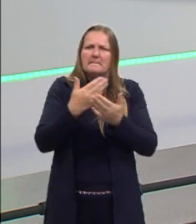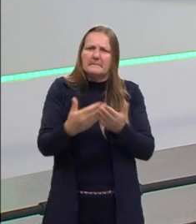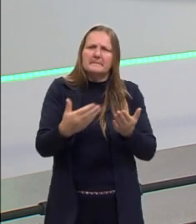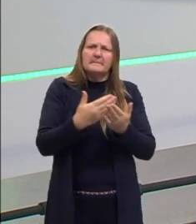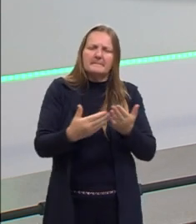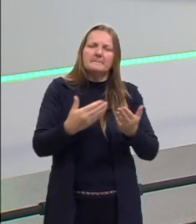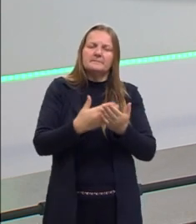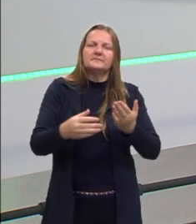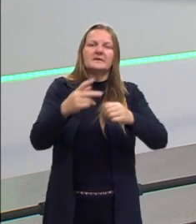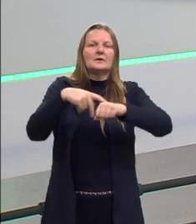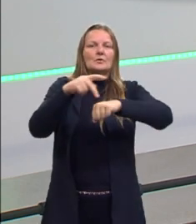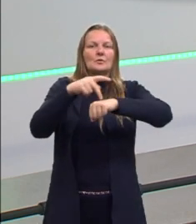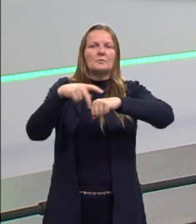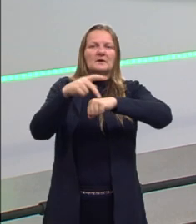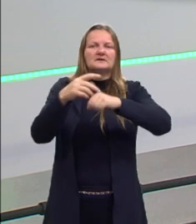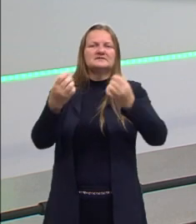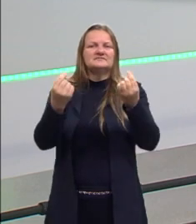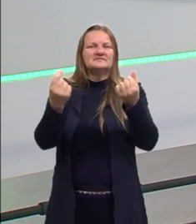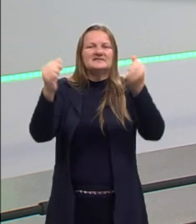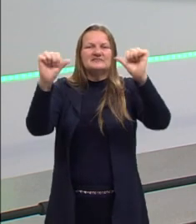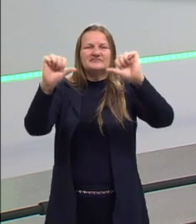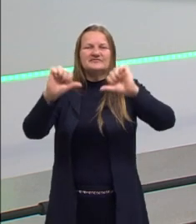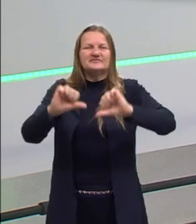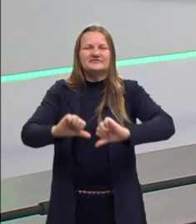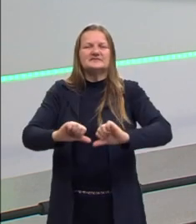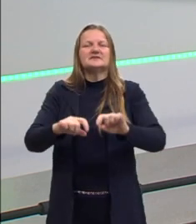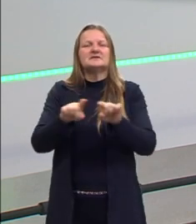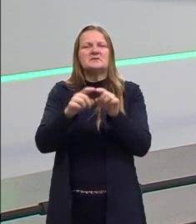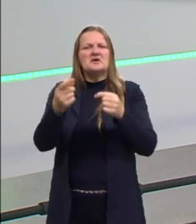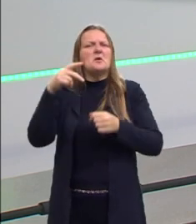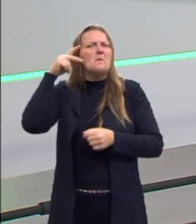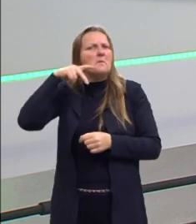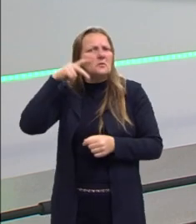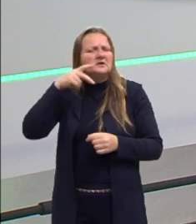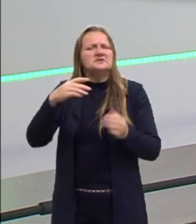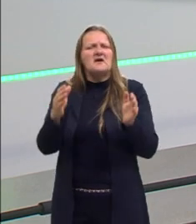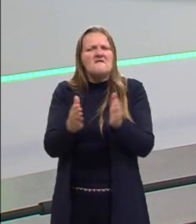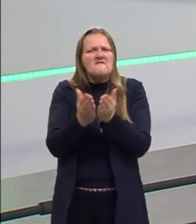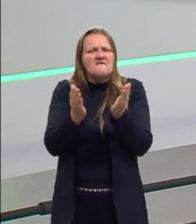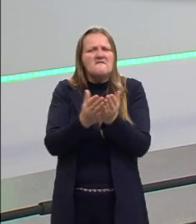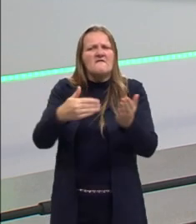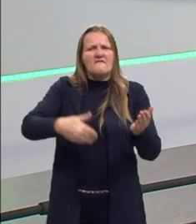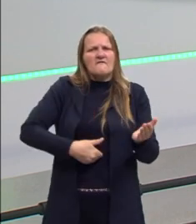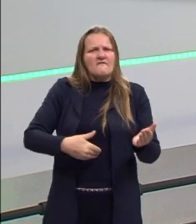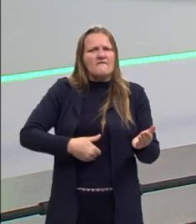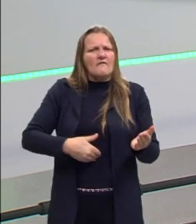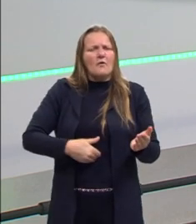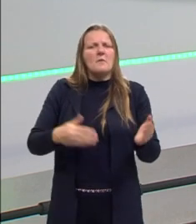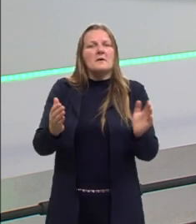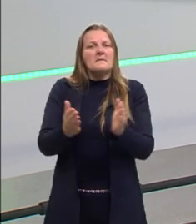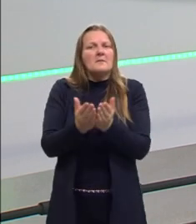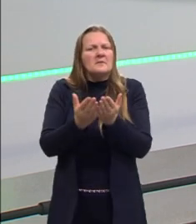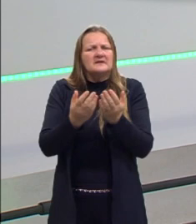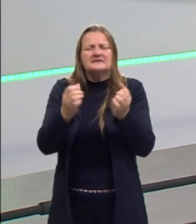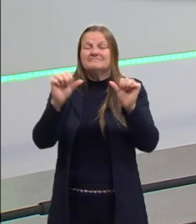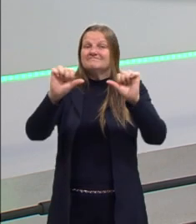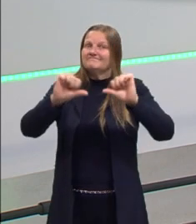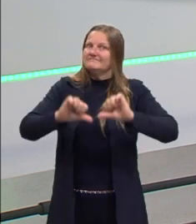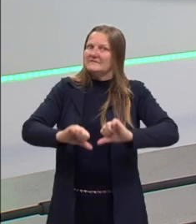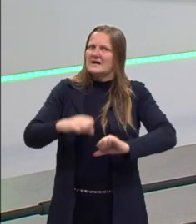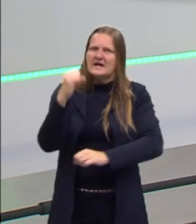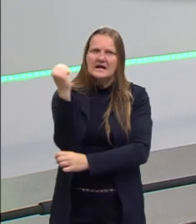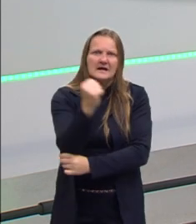E o país tem essa crise política, a questão da fome, da pobreza, ainda mais agravada. Então, depois de